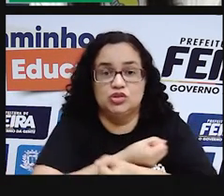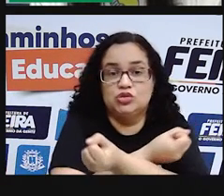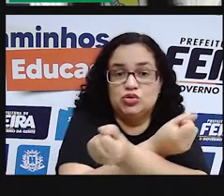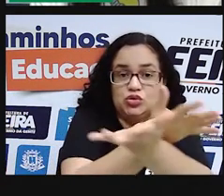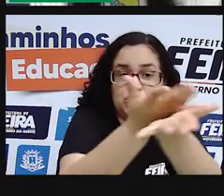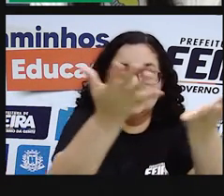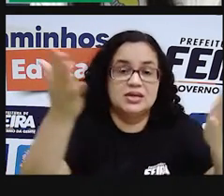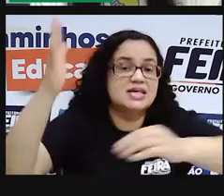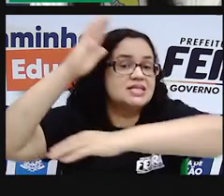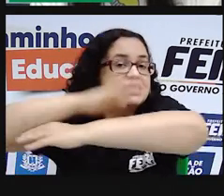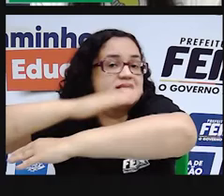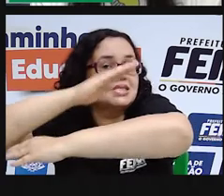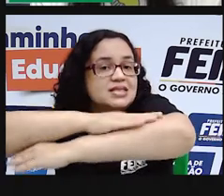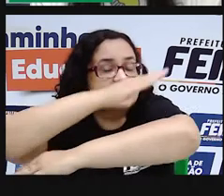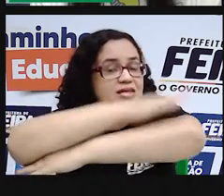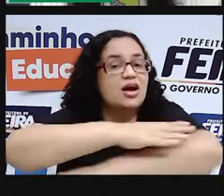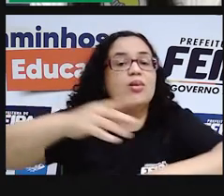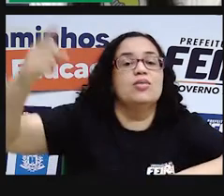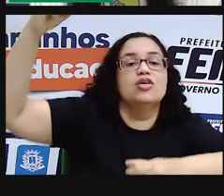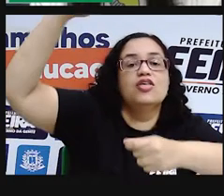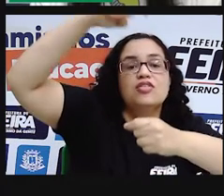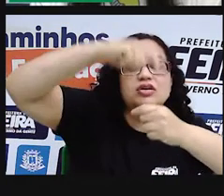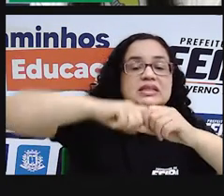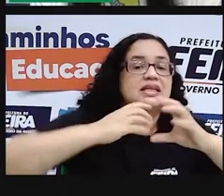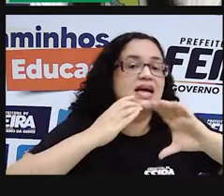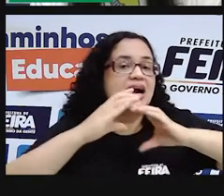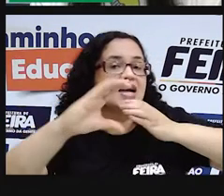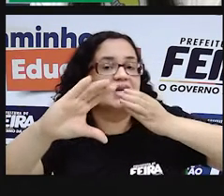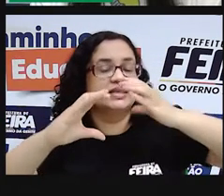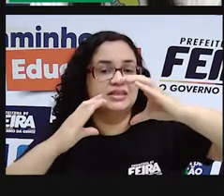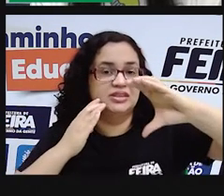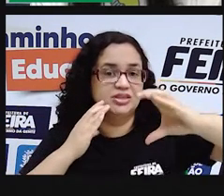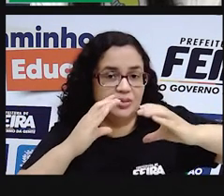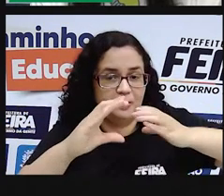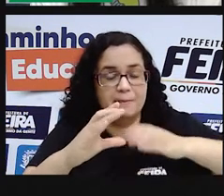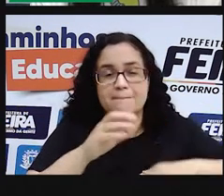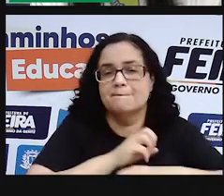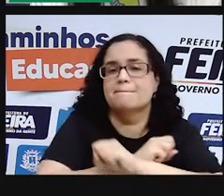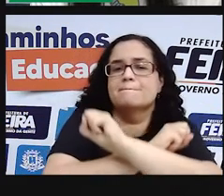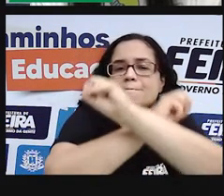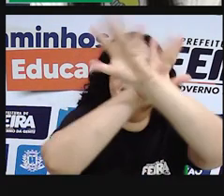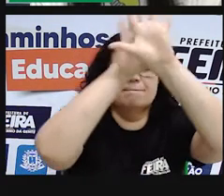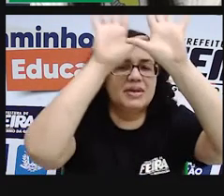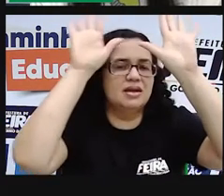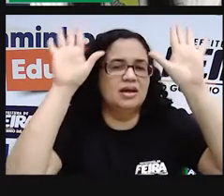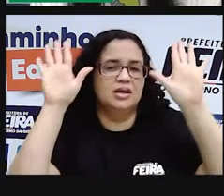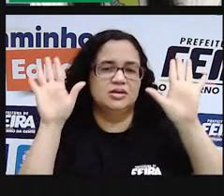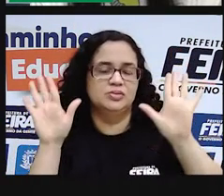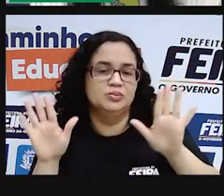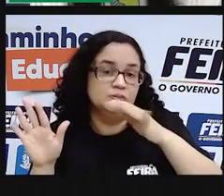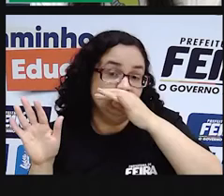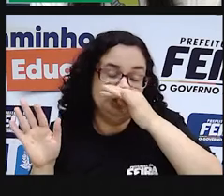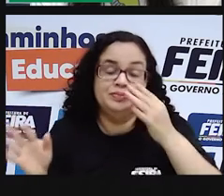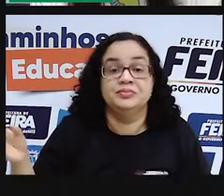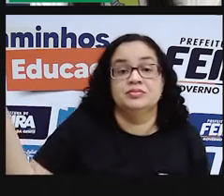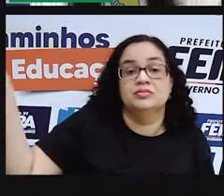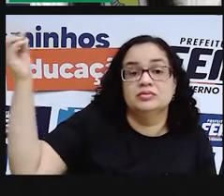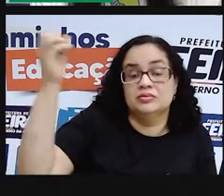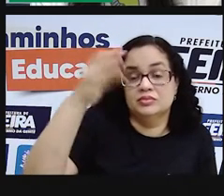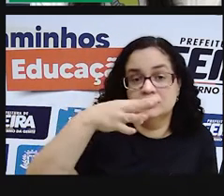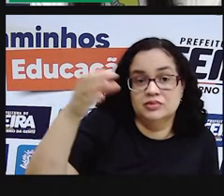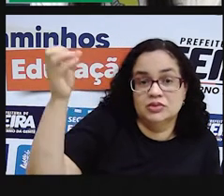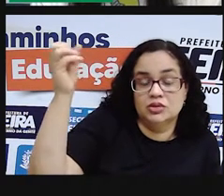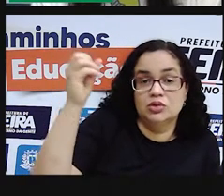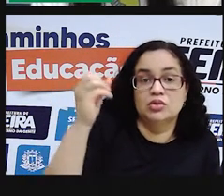Rãs e sapos voltaram a coaxar. O roçado, que estava virado palha seca, renasceu com seus brotos